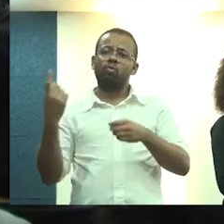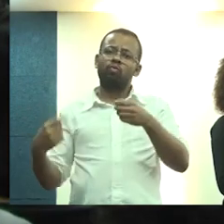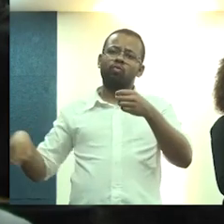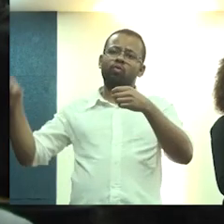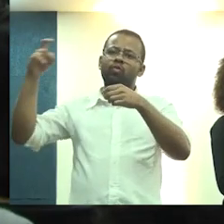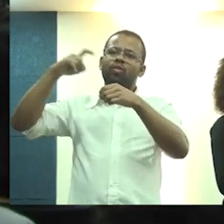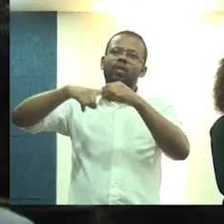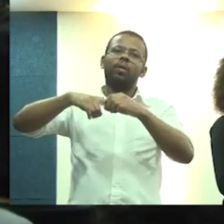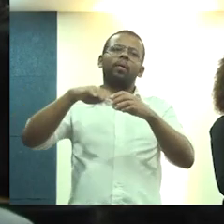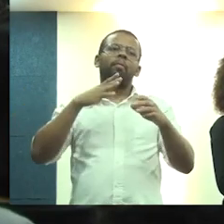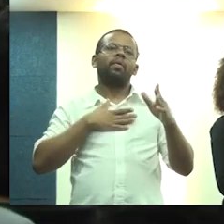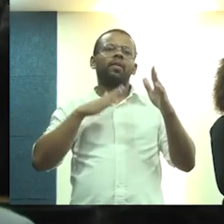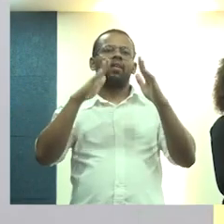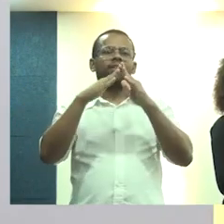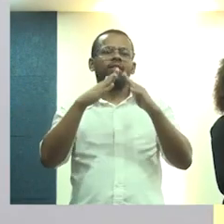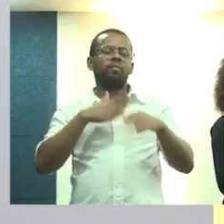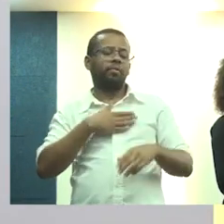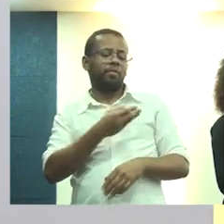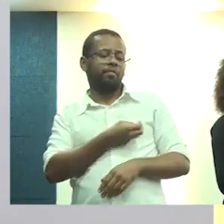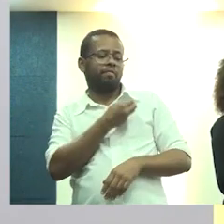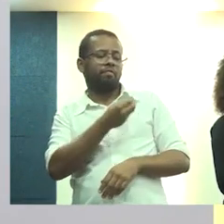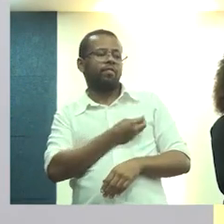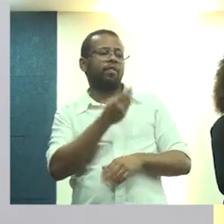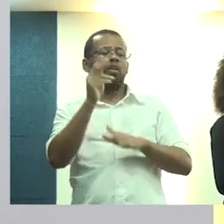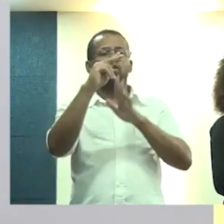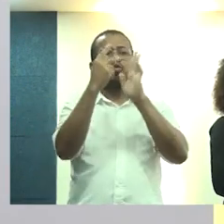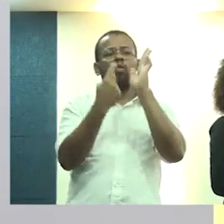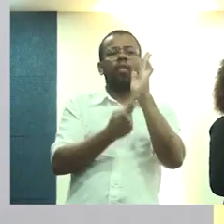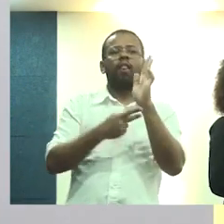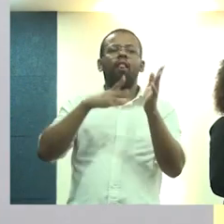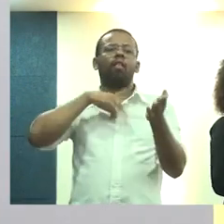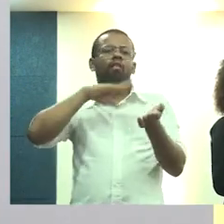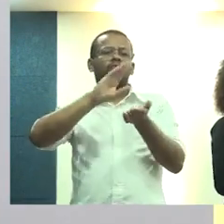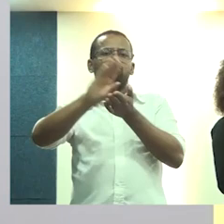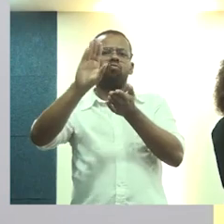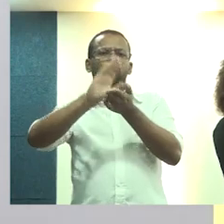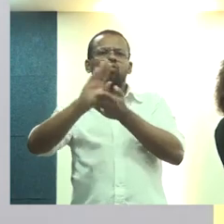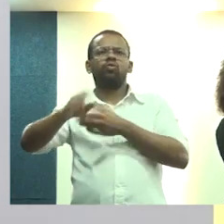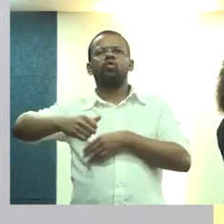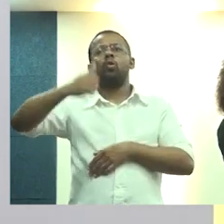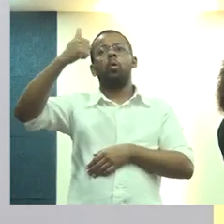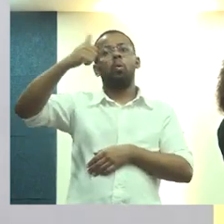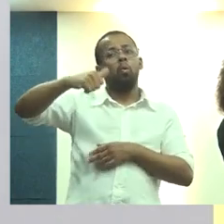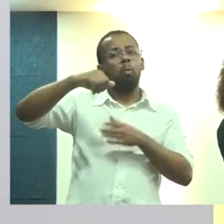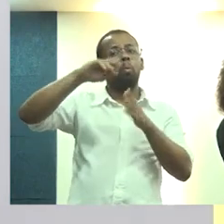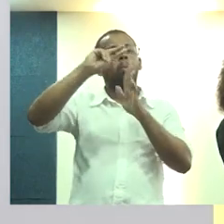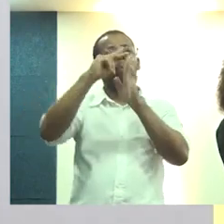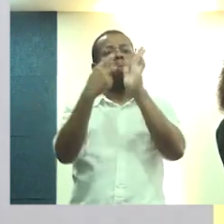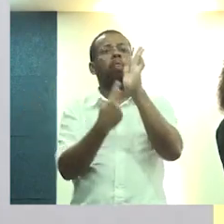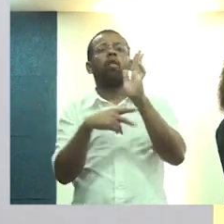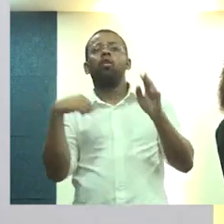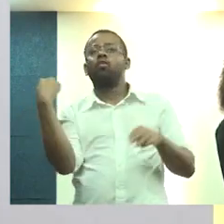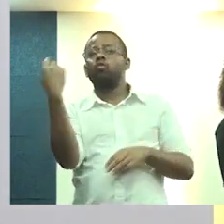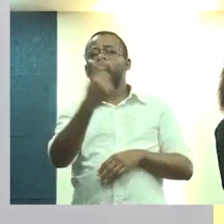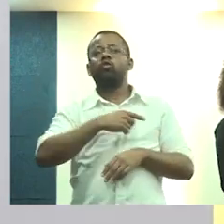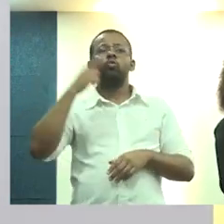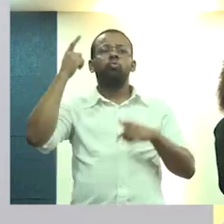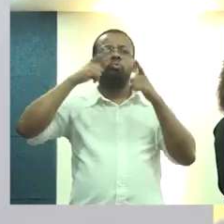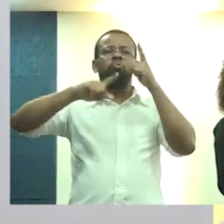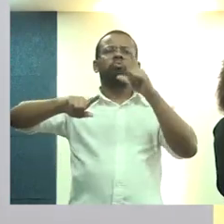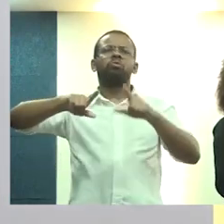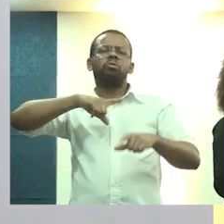retomada do Minha Casa Minha Vida, que a gente está com a retomada dos investimentos na faixa 1 do programa, a gente está aí